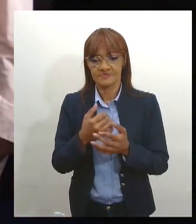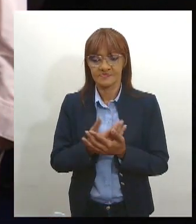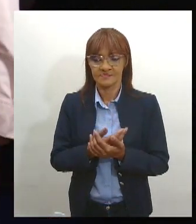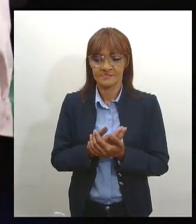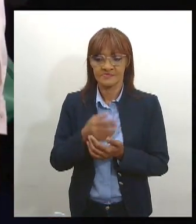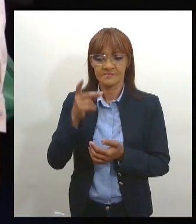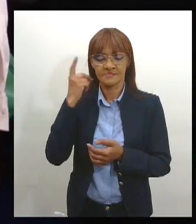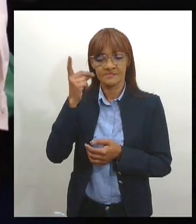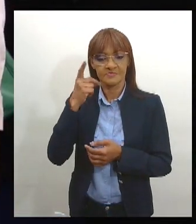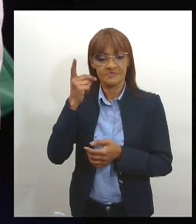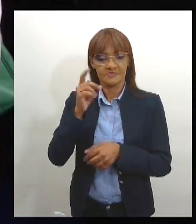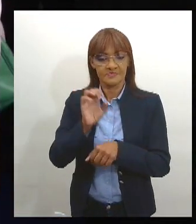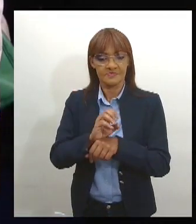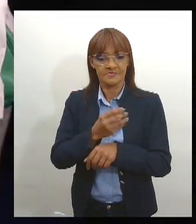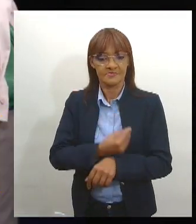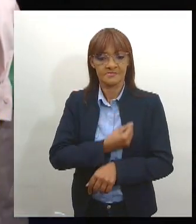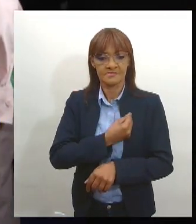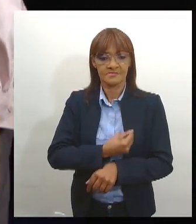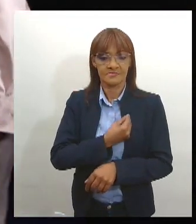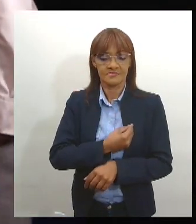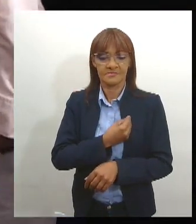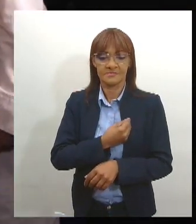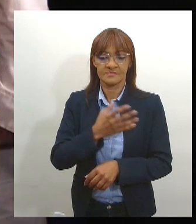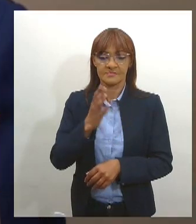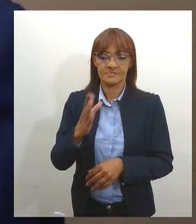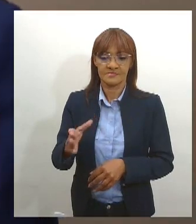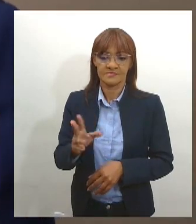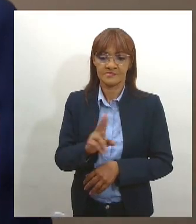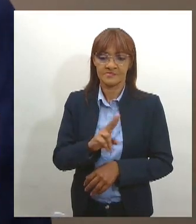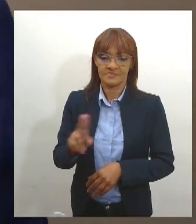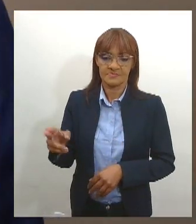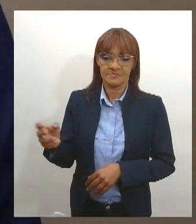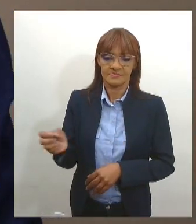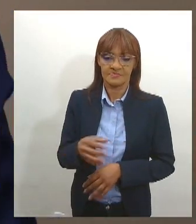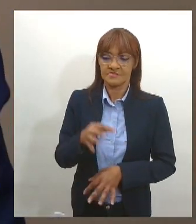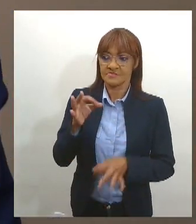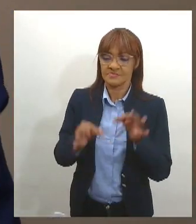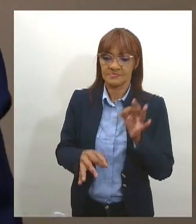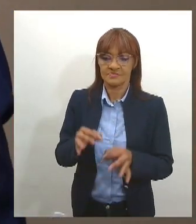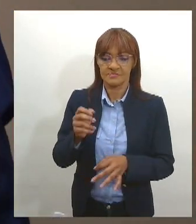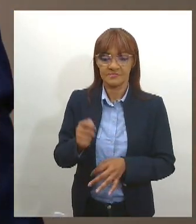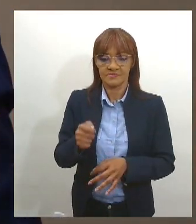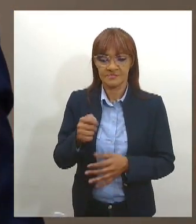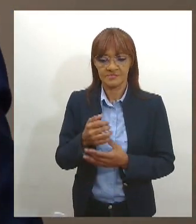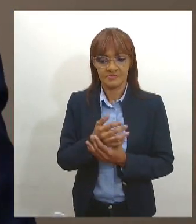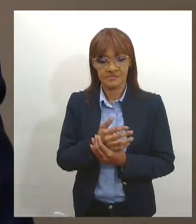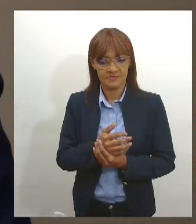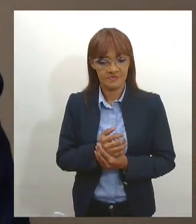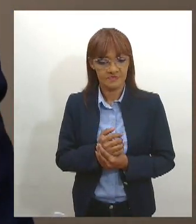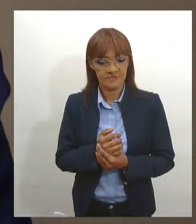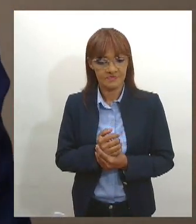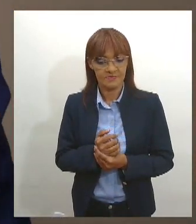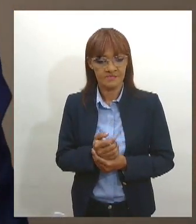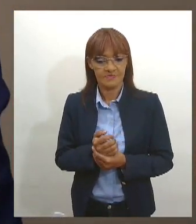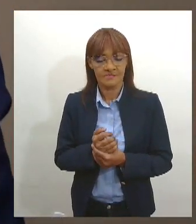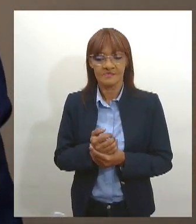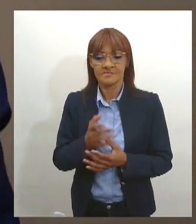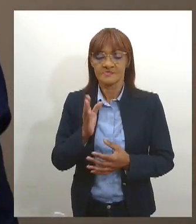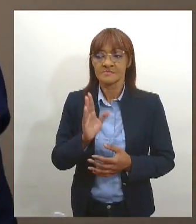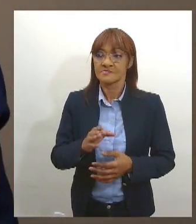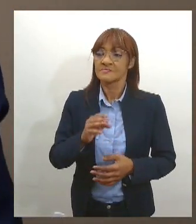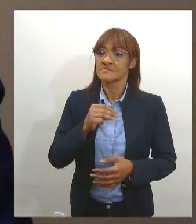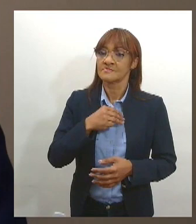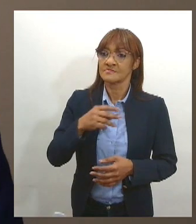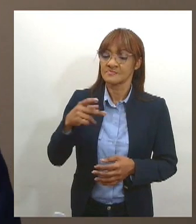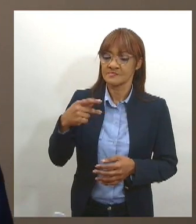do evento e destacaram a importância de um novo nome para o Tribunal de Justiça. A nomeação do doutor Etelio era uma nomeação que o Ministério Público já